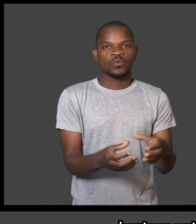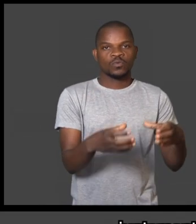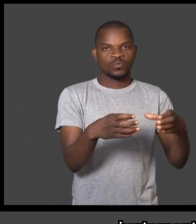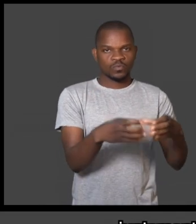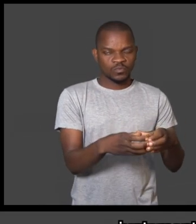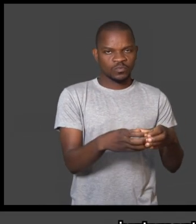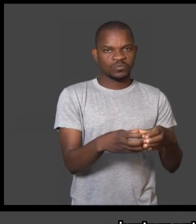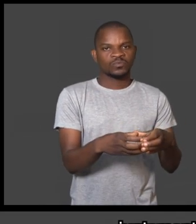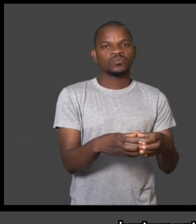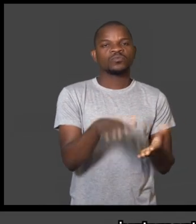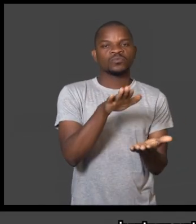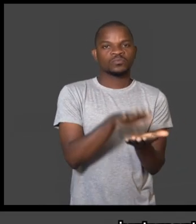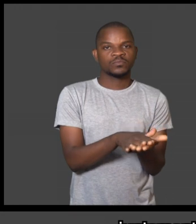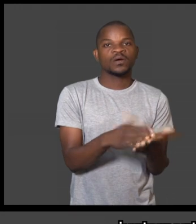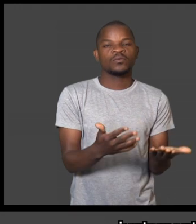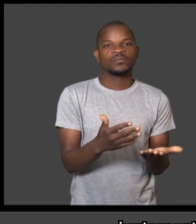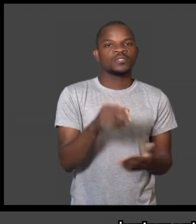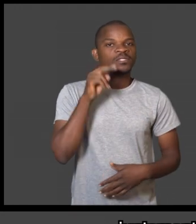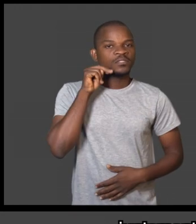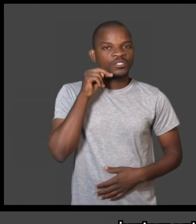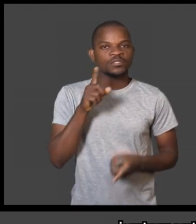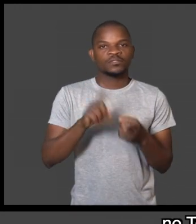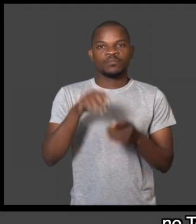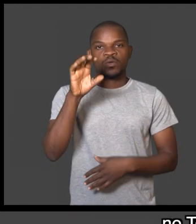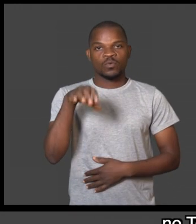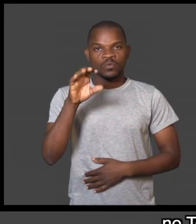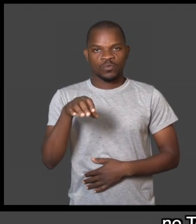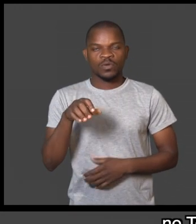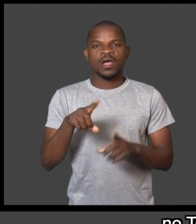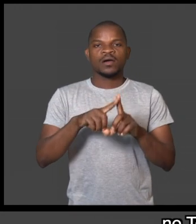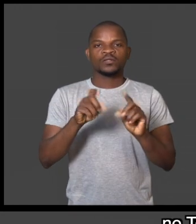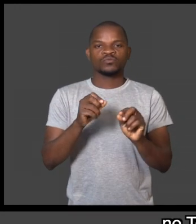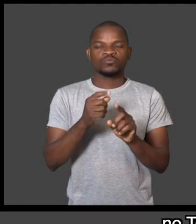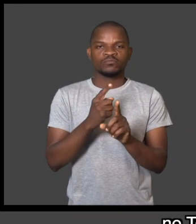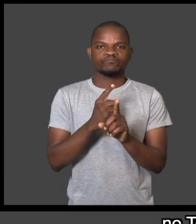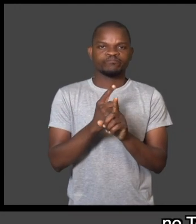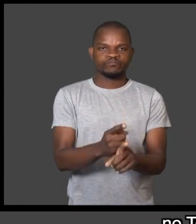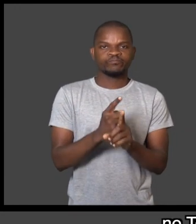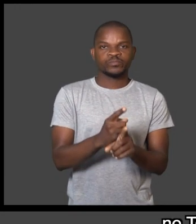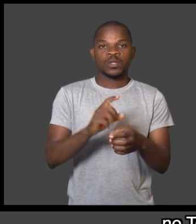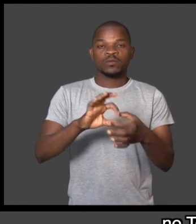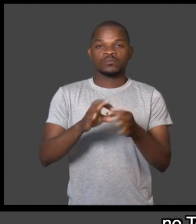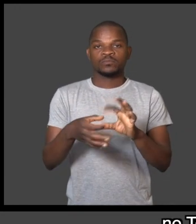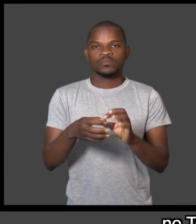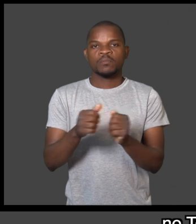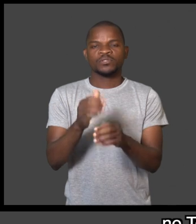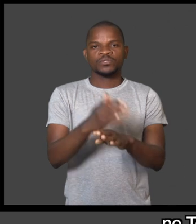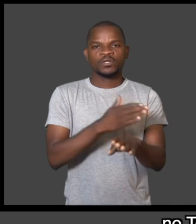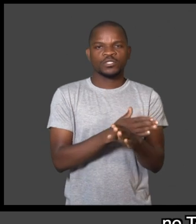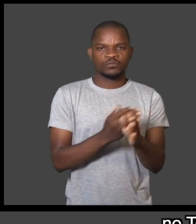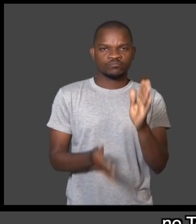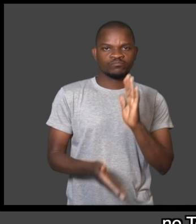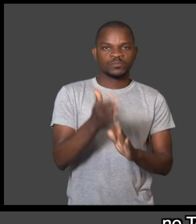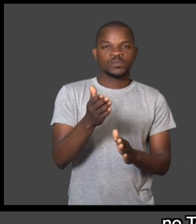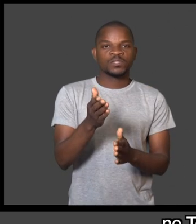com as congêneros da Nigéria e Congo, no torneiro pré-olímpico que vai decorrer em Maputo de